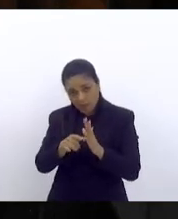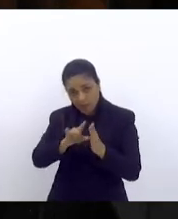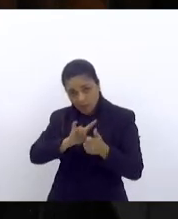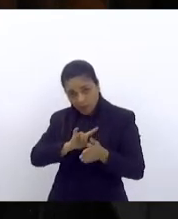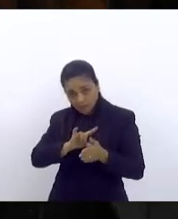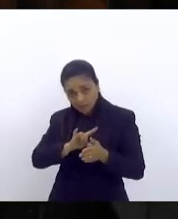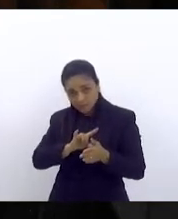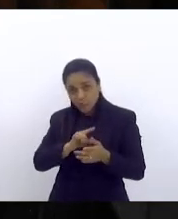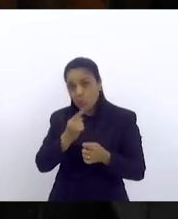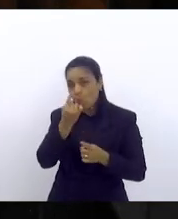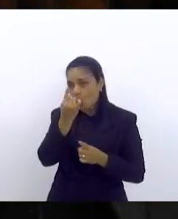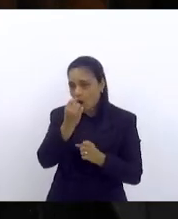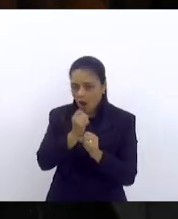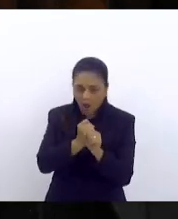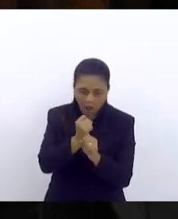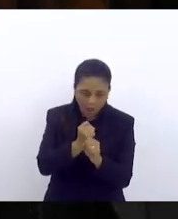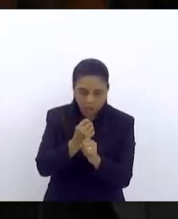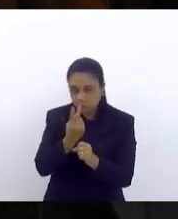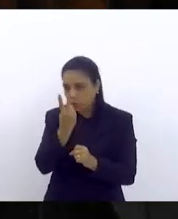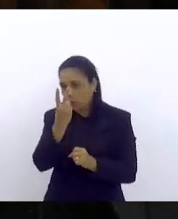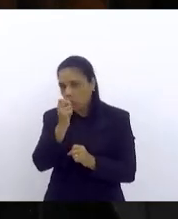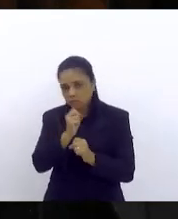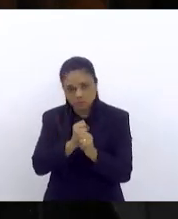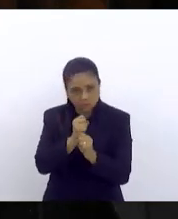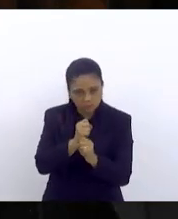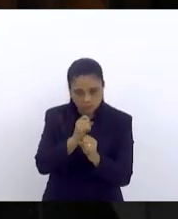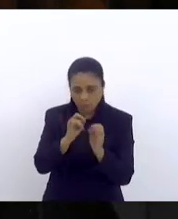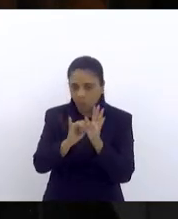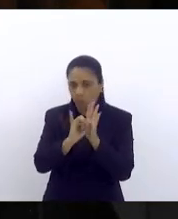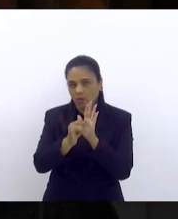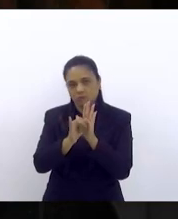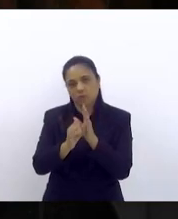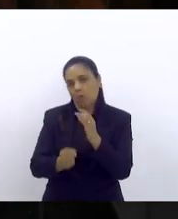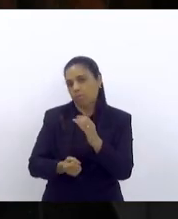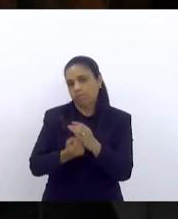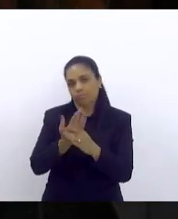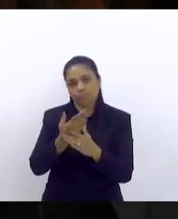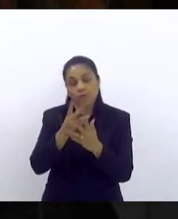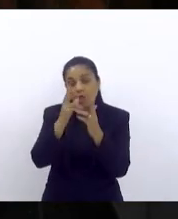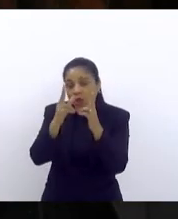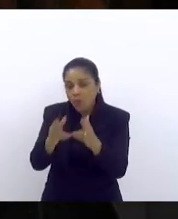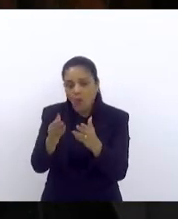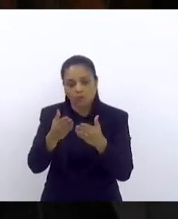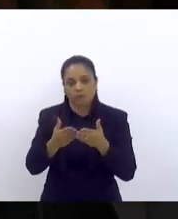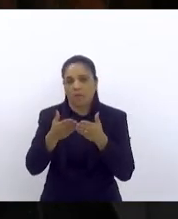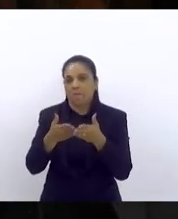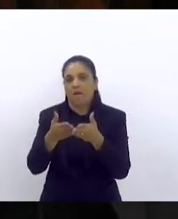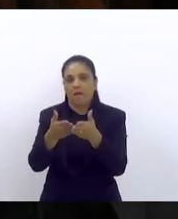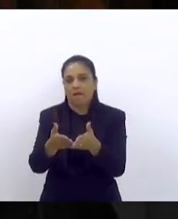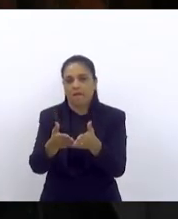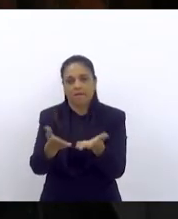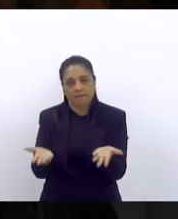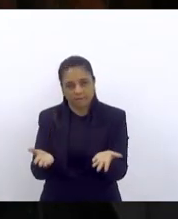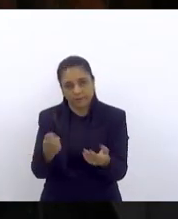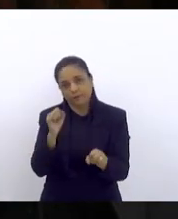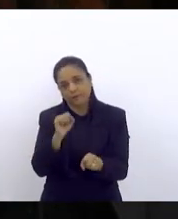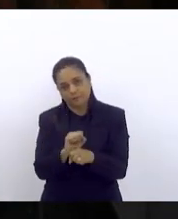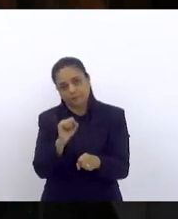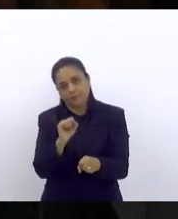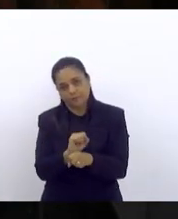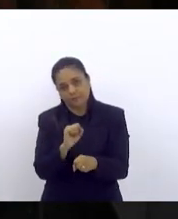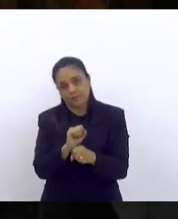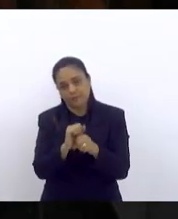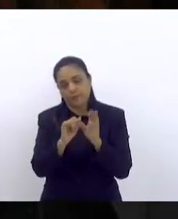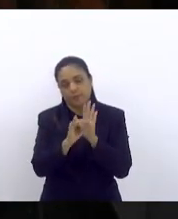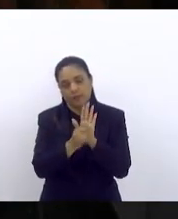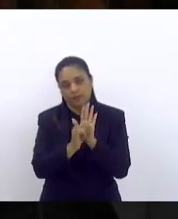passa um ano dois anos e o edital não sai como é no caso das barcas então ficamos aqui